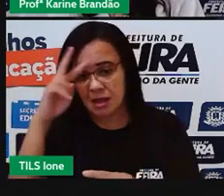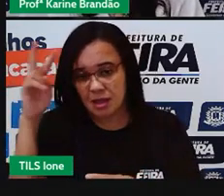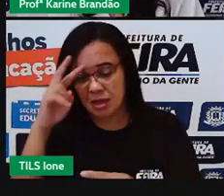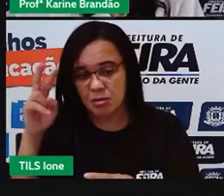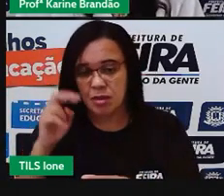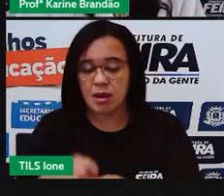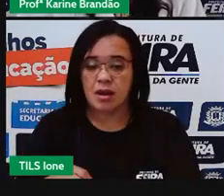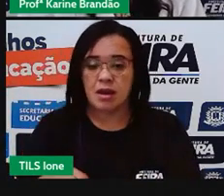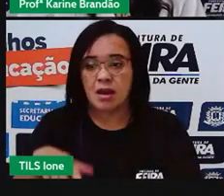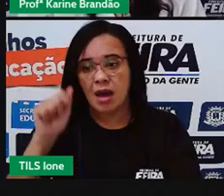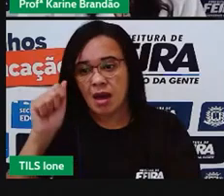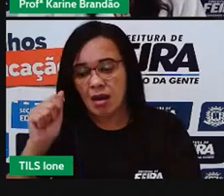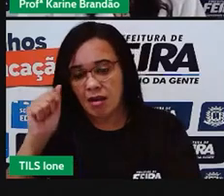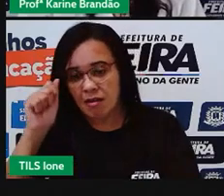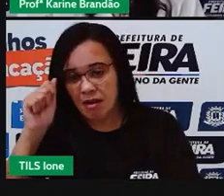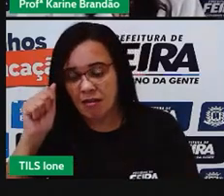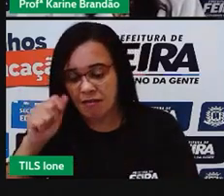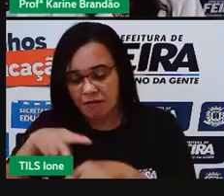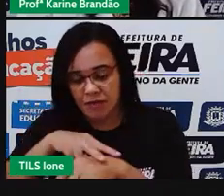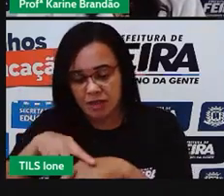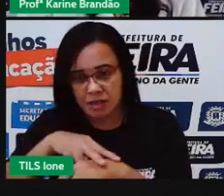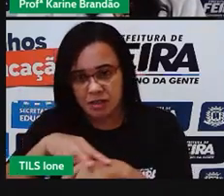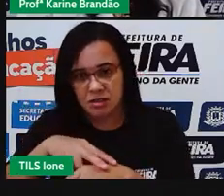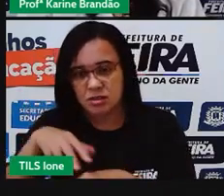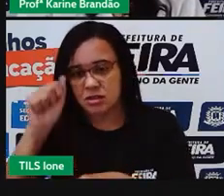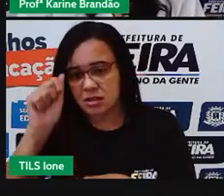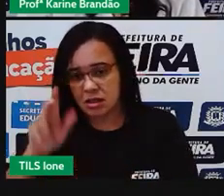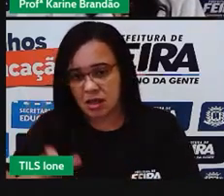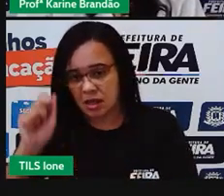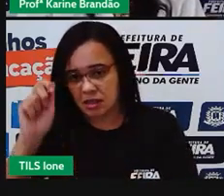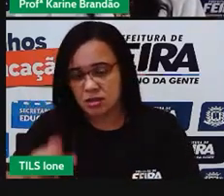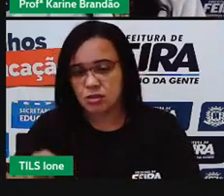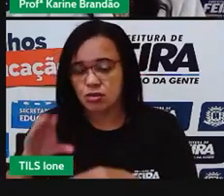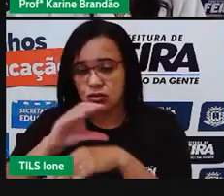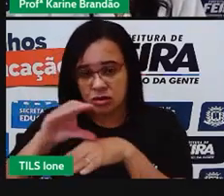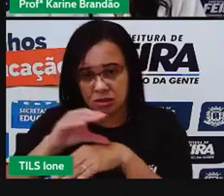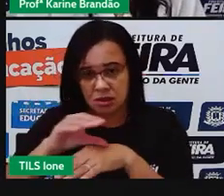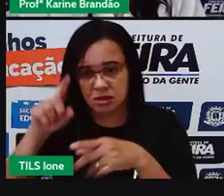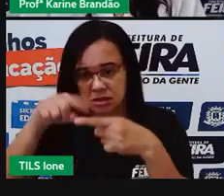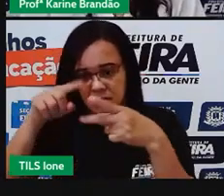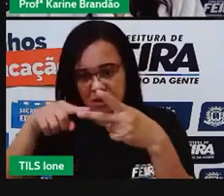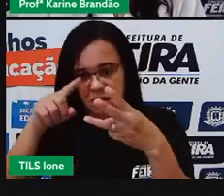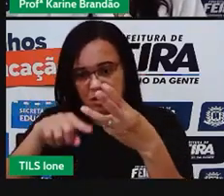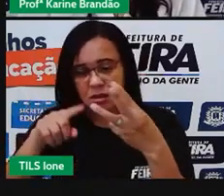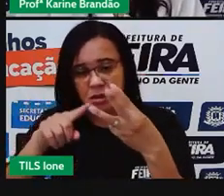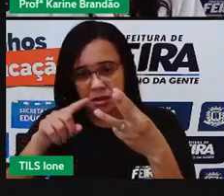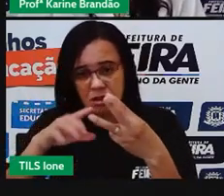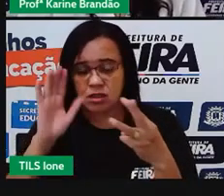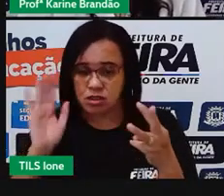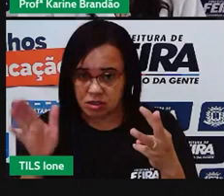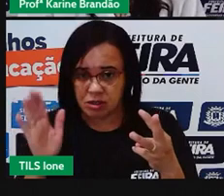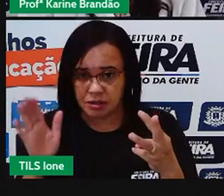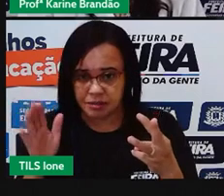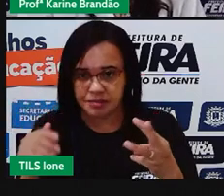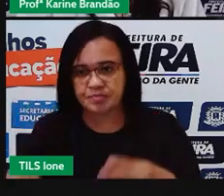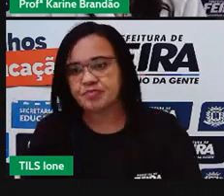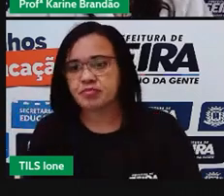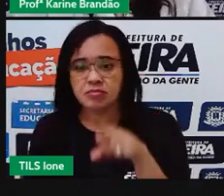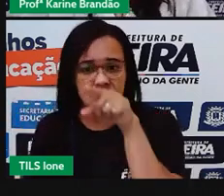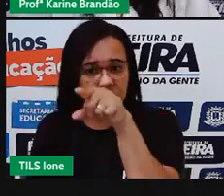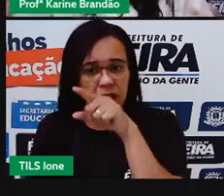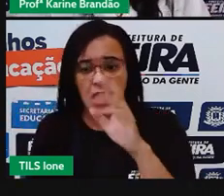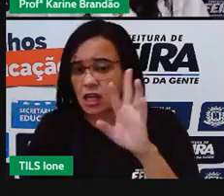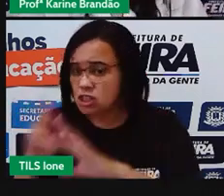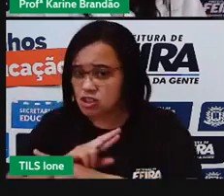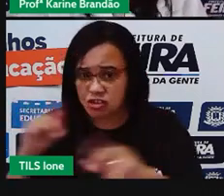Então, já a água virtual, ela não vê a água utilizada no processo. Ela só considera